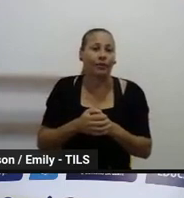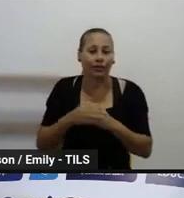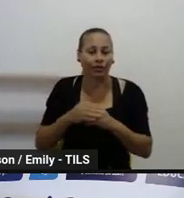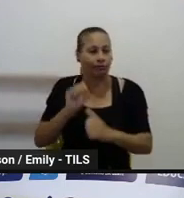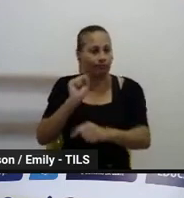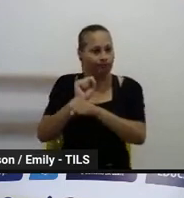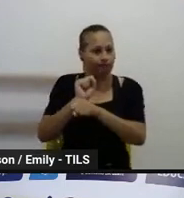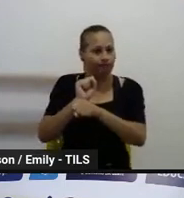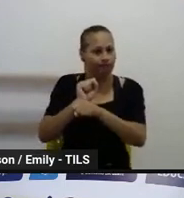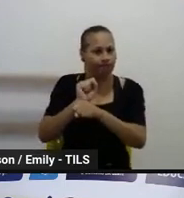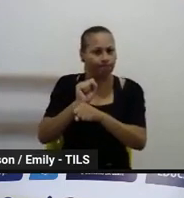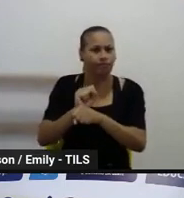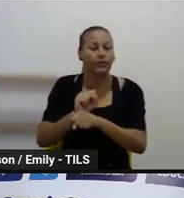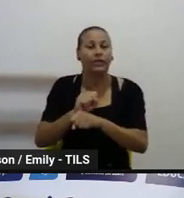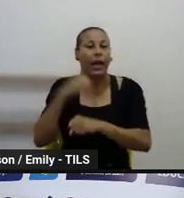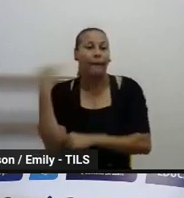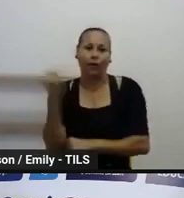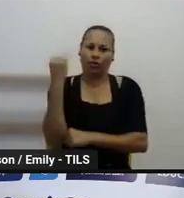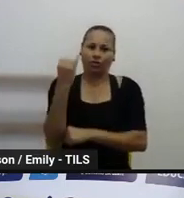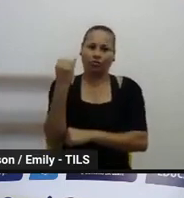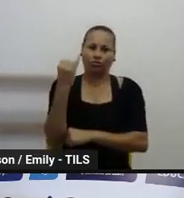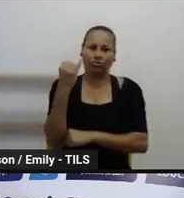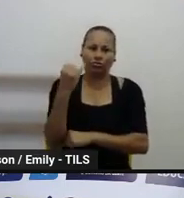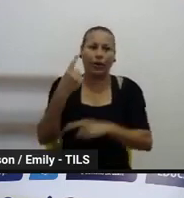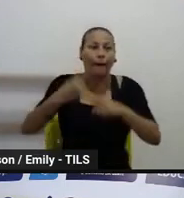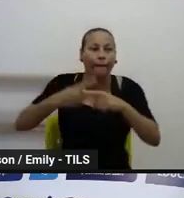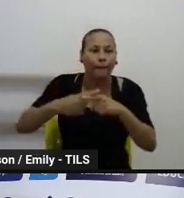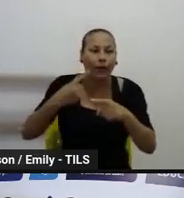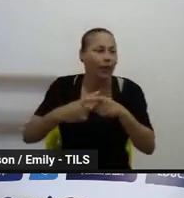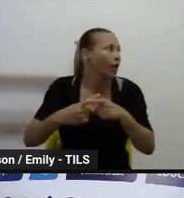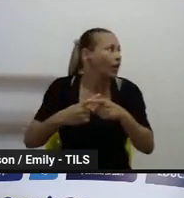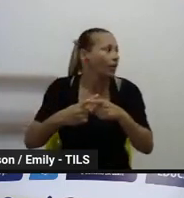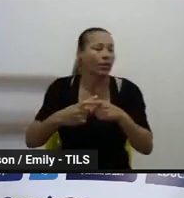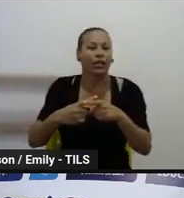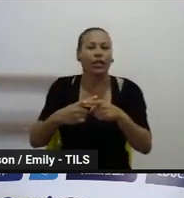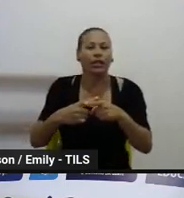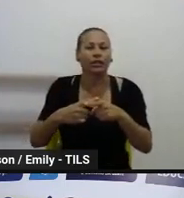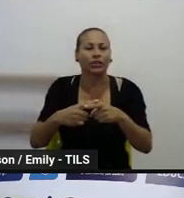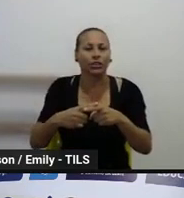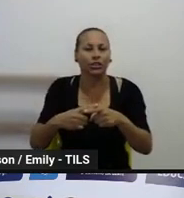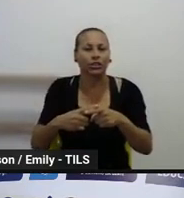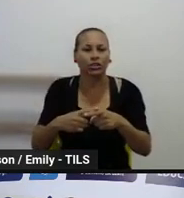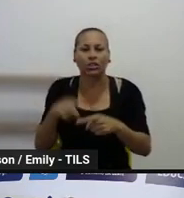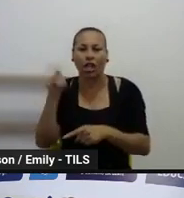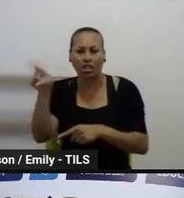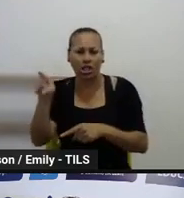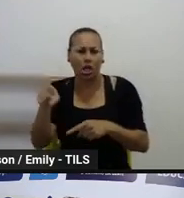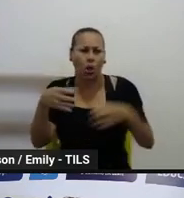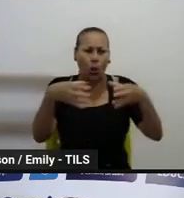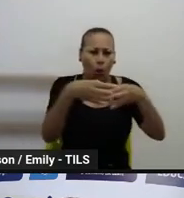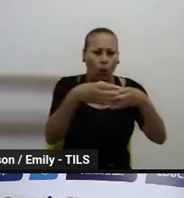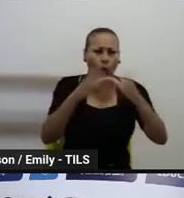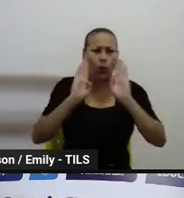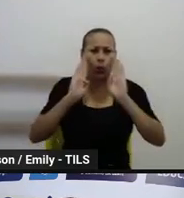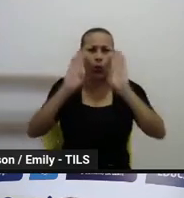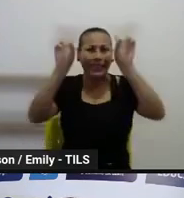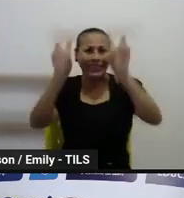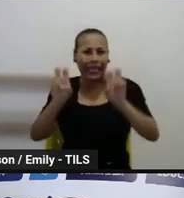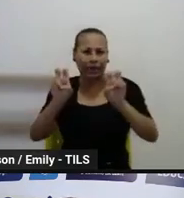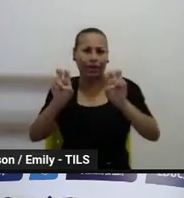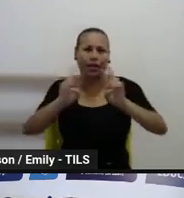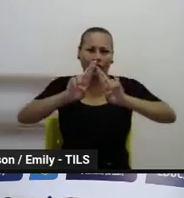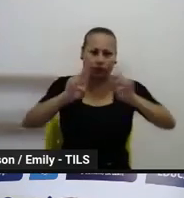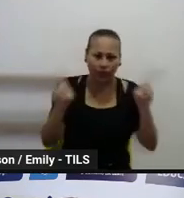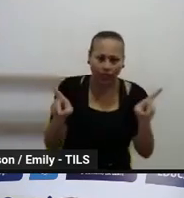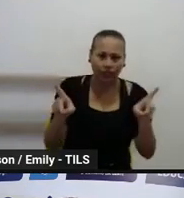muito importante também, em nenhum momento aqui, quando se escolhe uma pauta, se desmerece outra, não é essa a intenção, a intenção